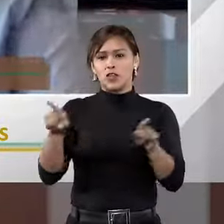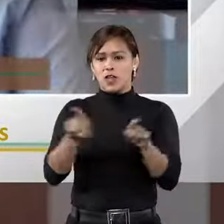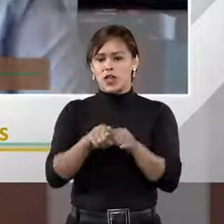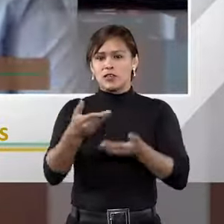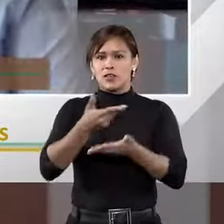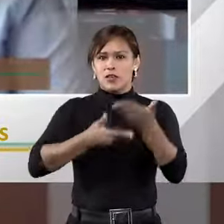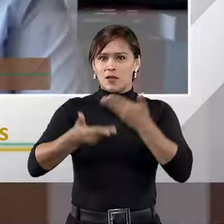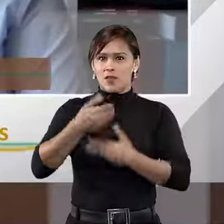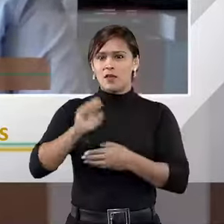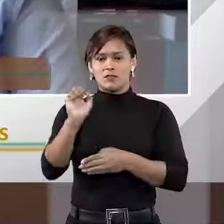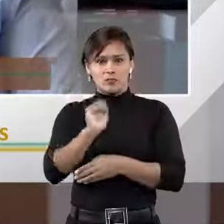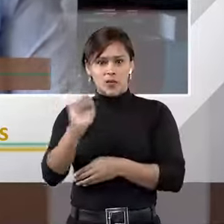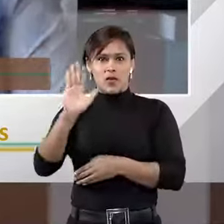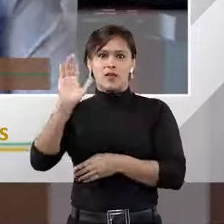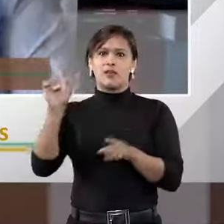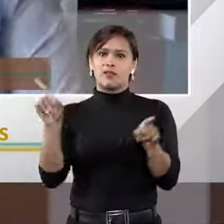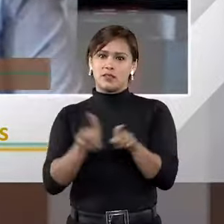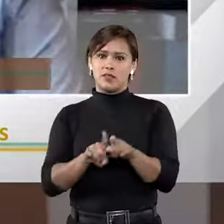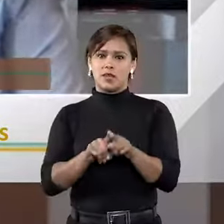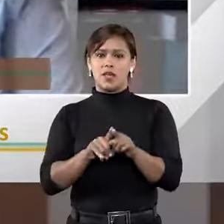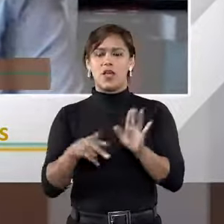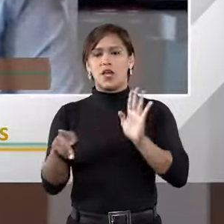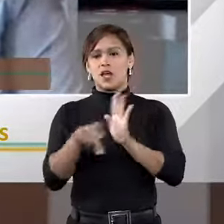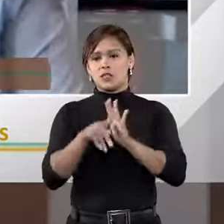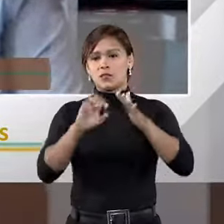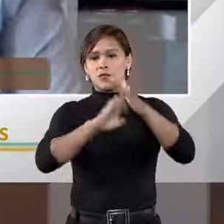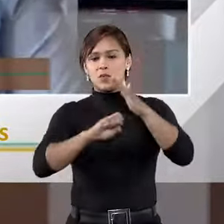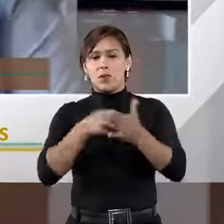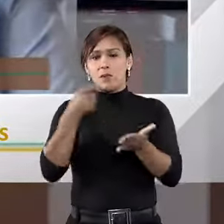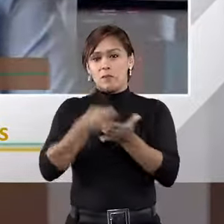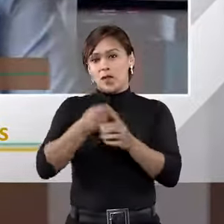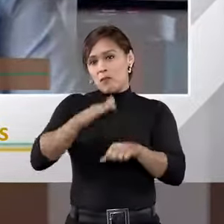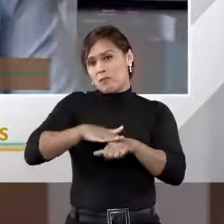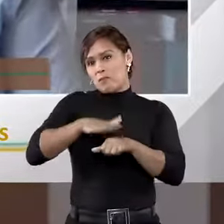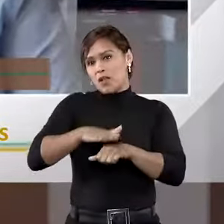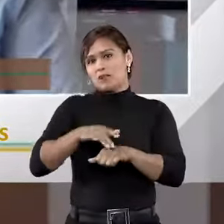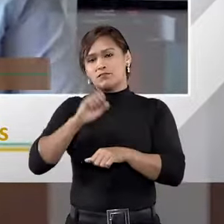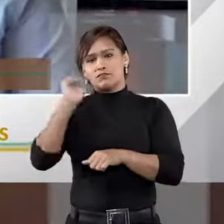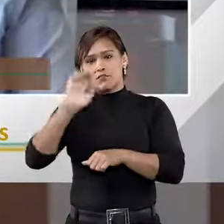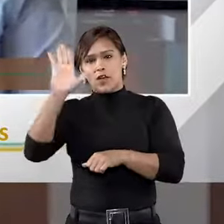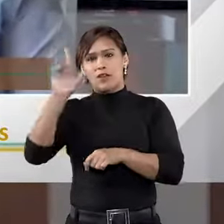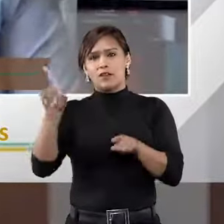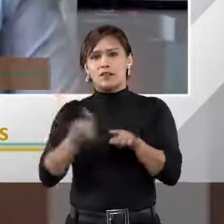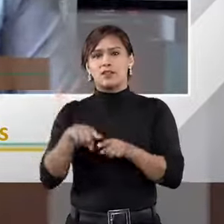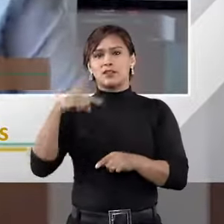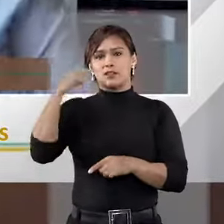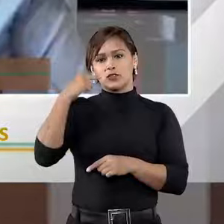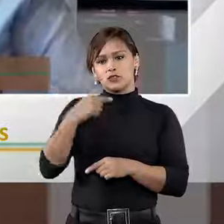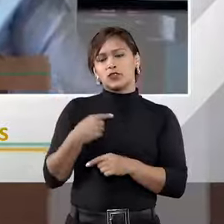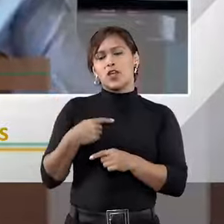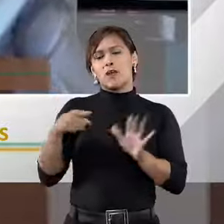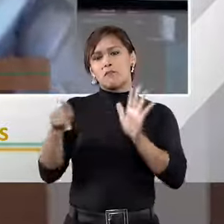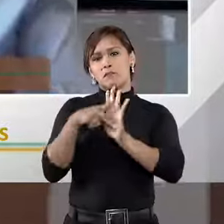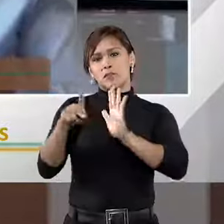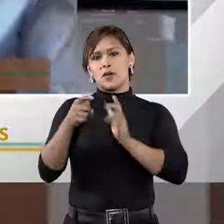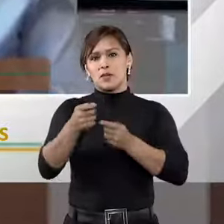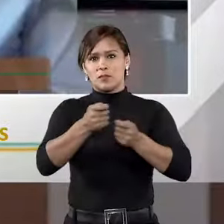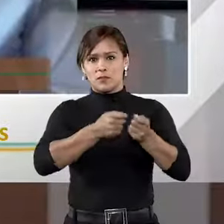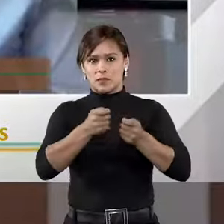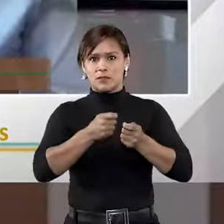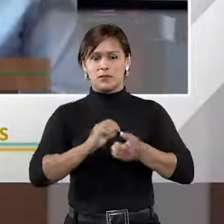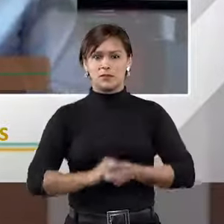arbitragem são mais caros, as próprias empresas pagam mais caro pelos advogados na advocacia da arbitragem.